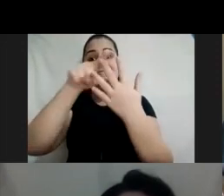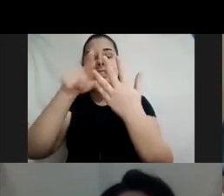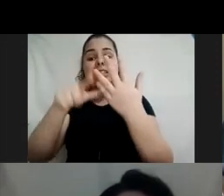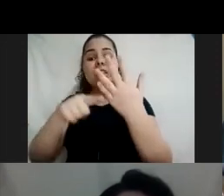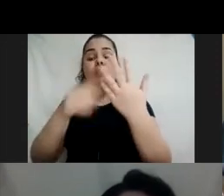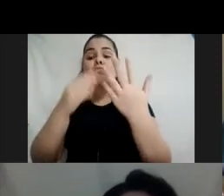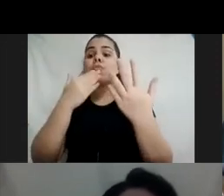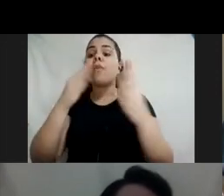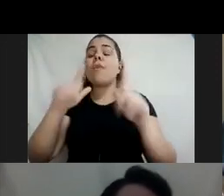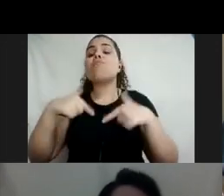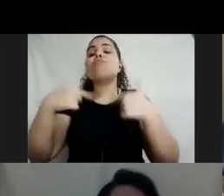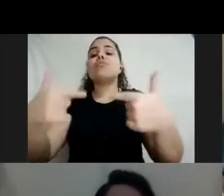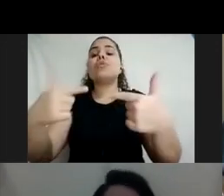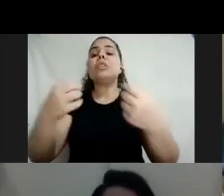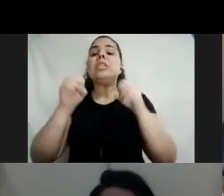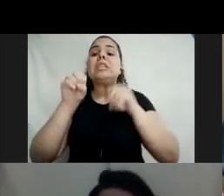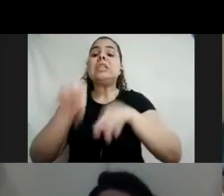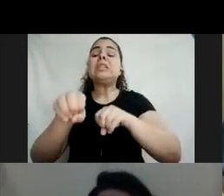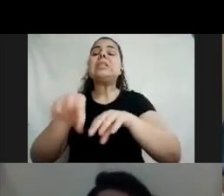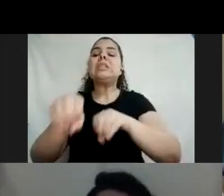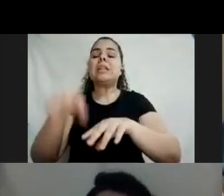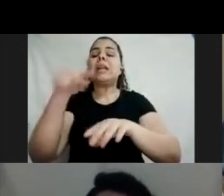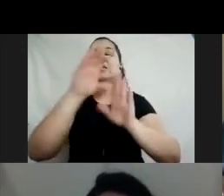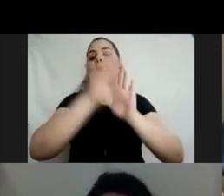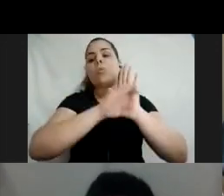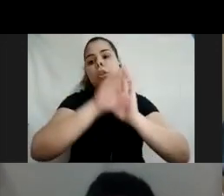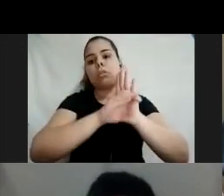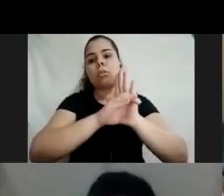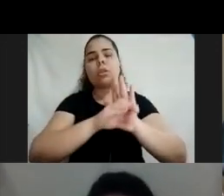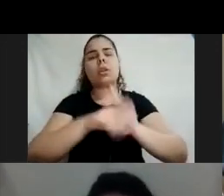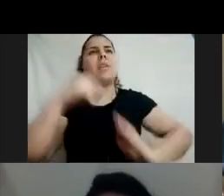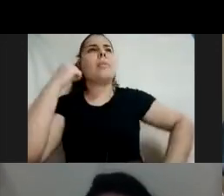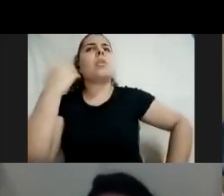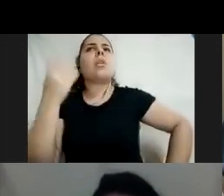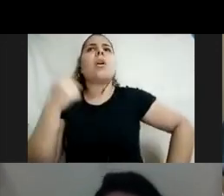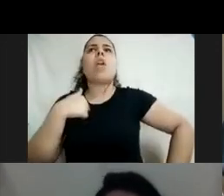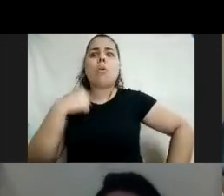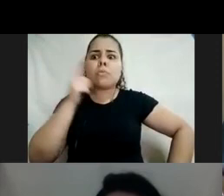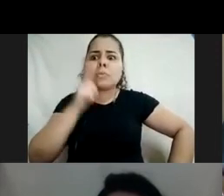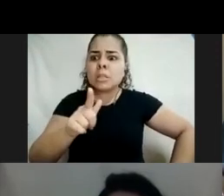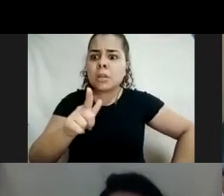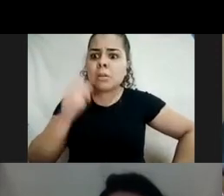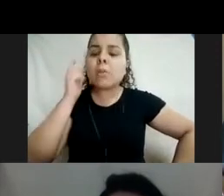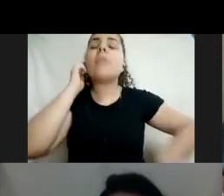é altíssima. Ela olhou e falou, eu consigo fazer isso, eu falei, você consegue.